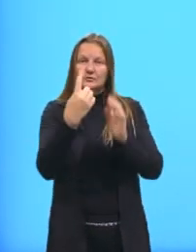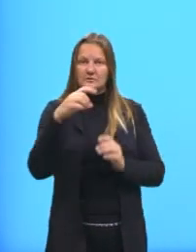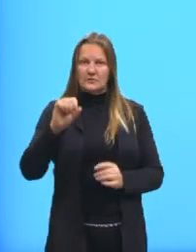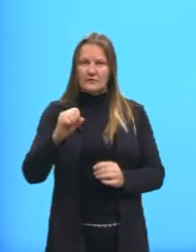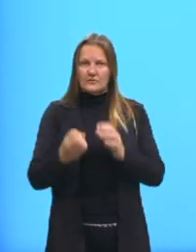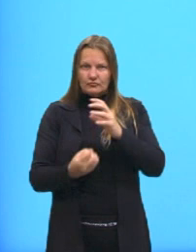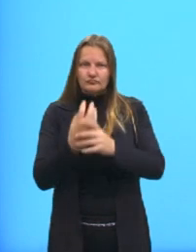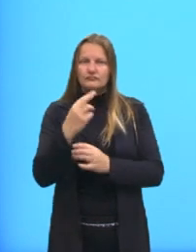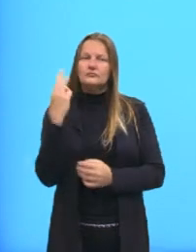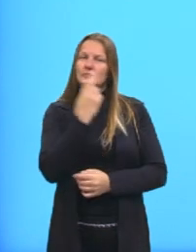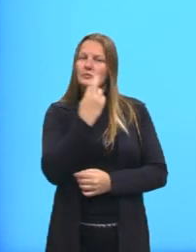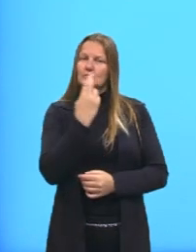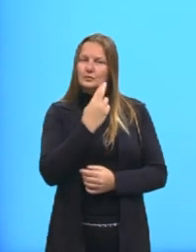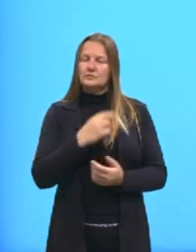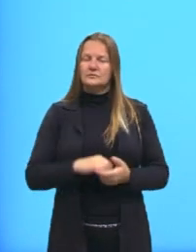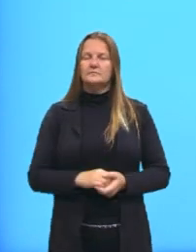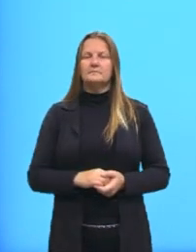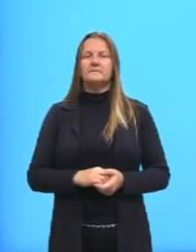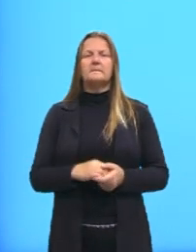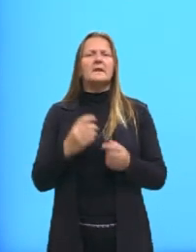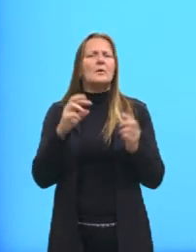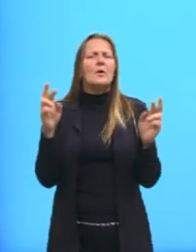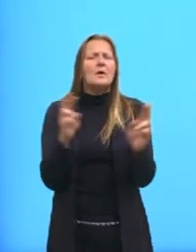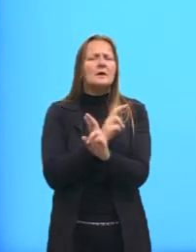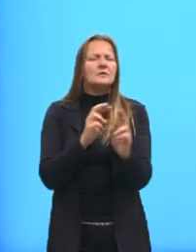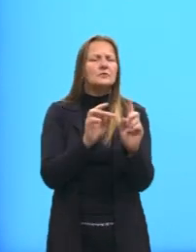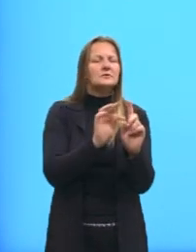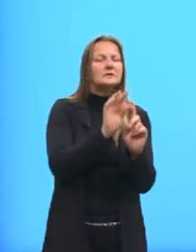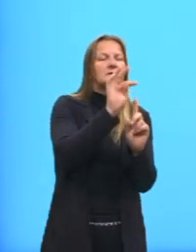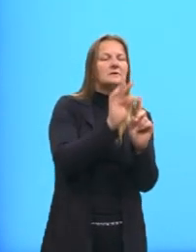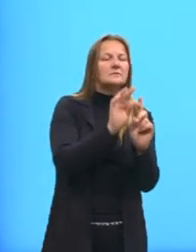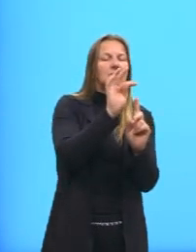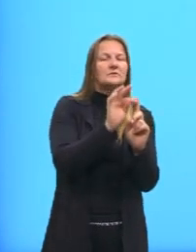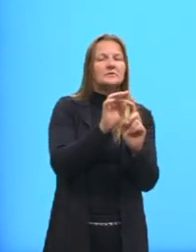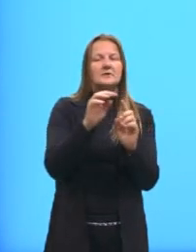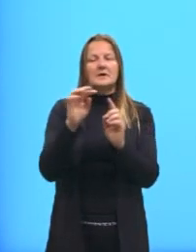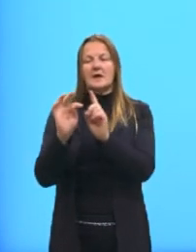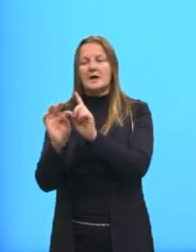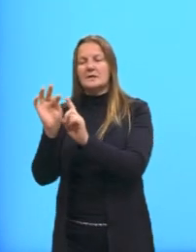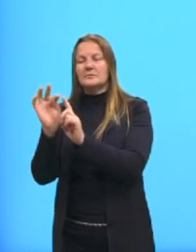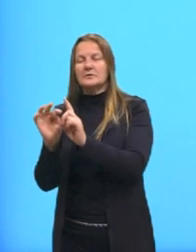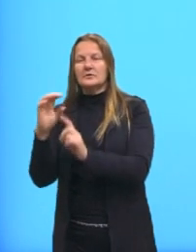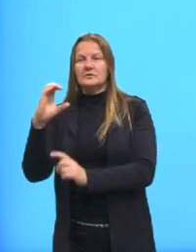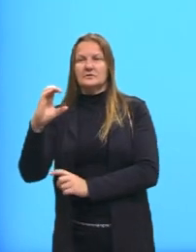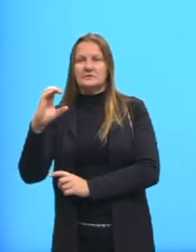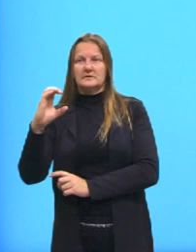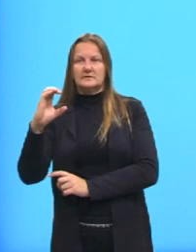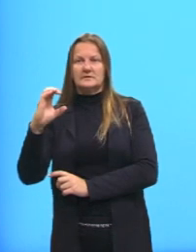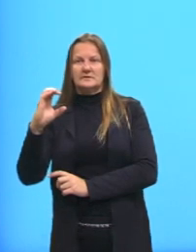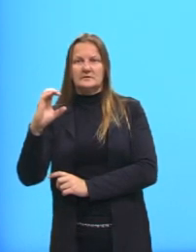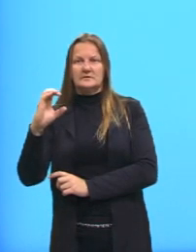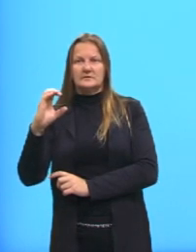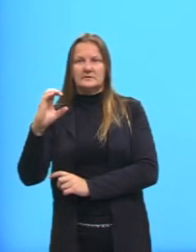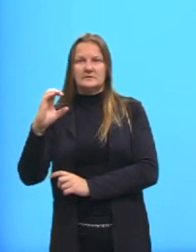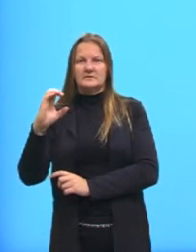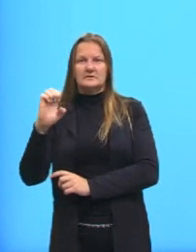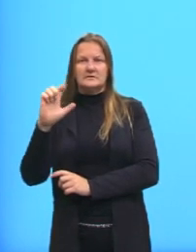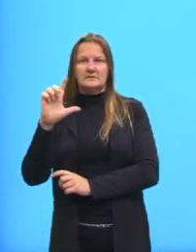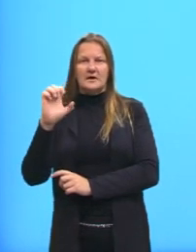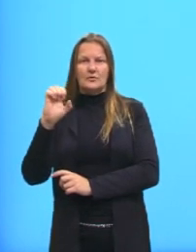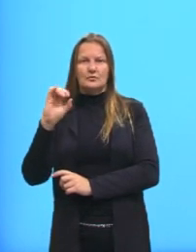relação entre as temperaturas na escala Celsius, que aí é o C maiúsculo que a gente utiliza,